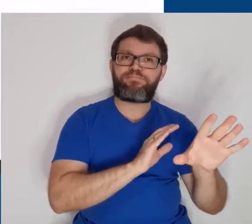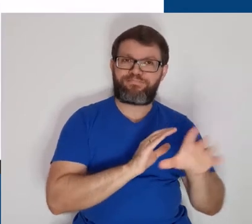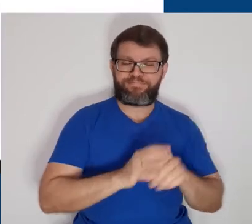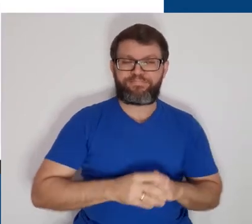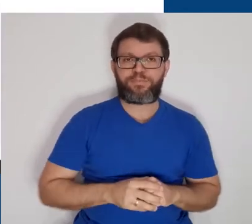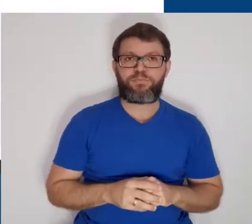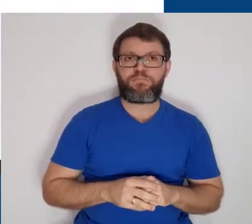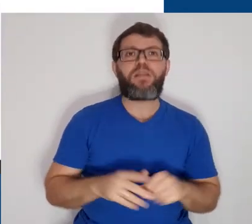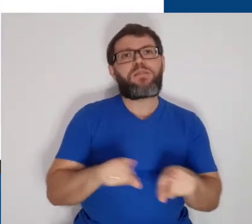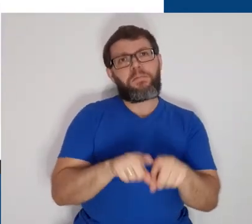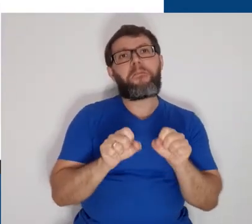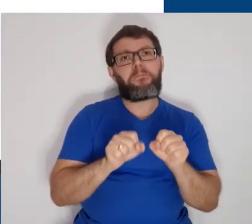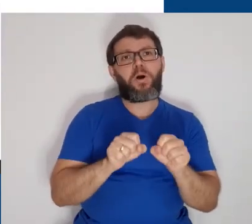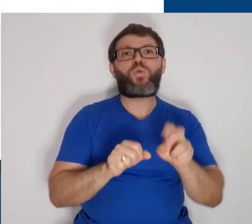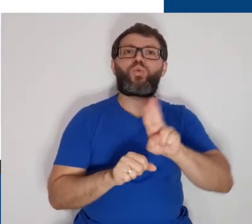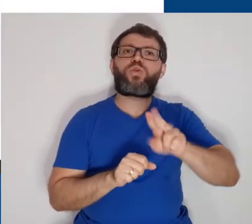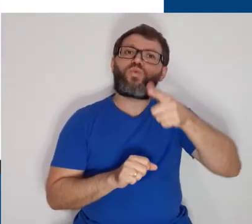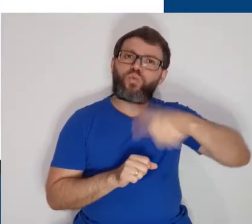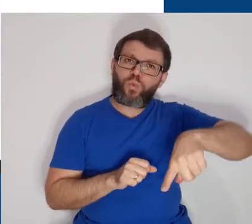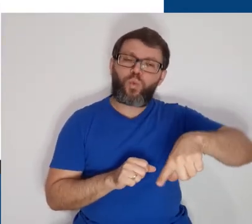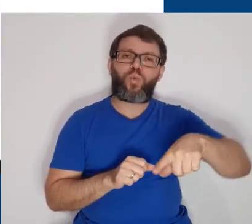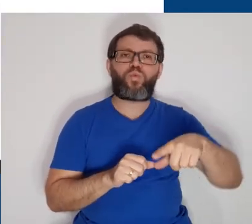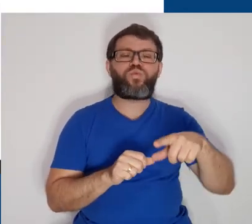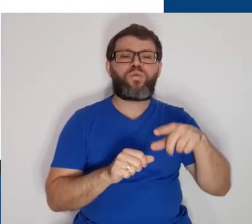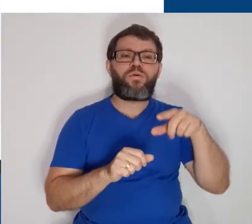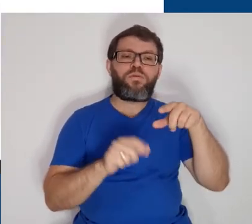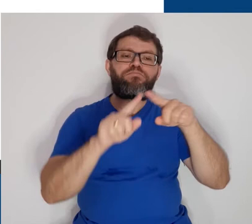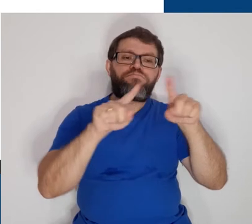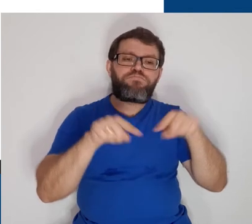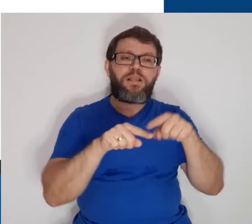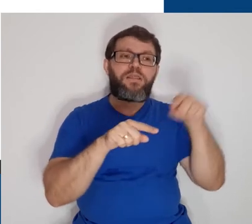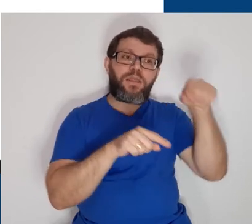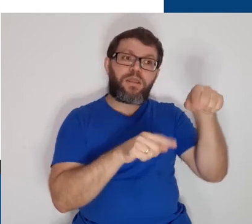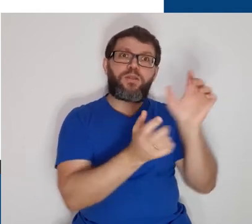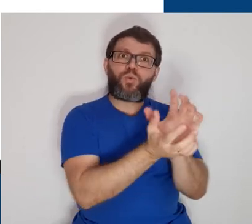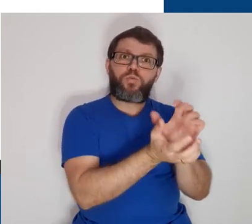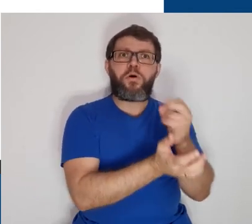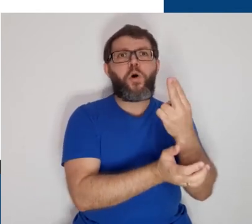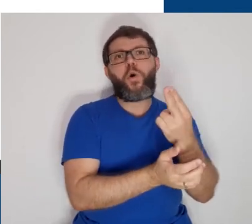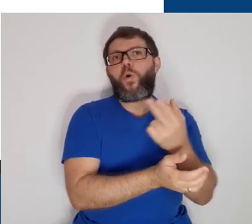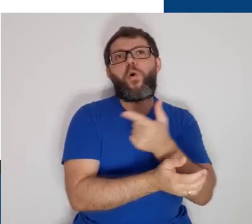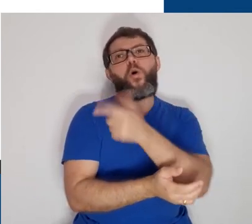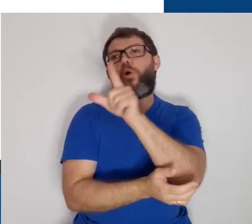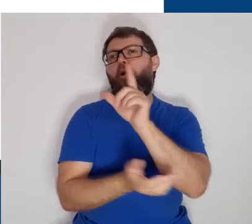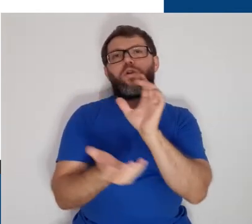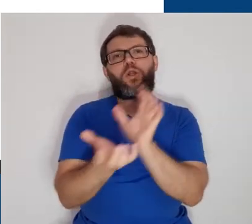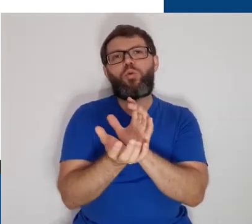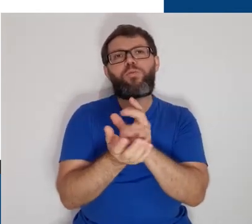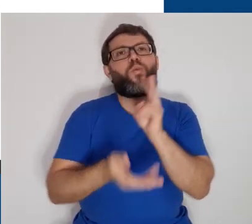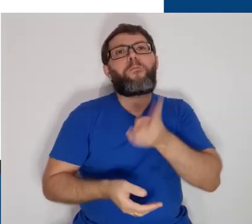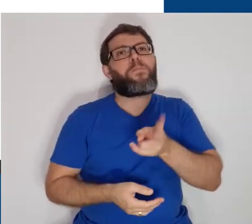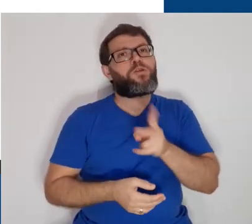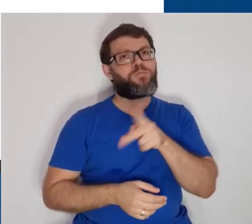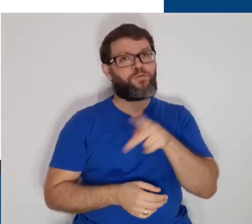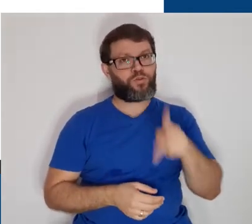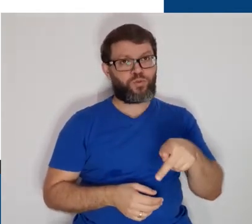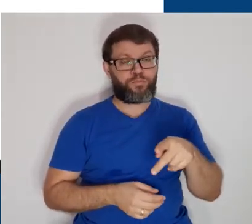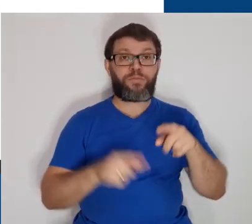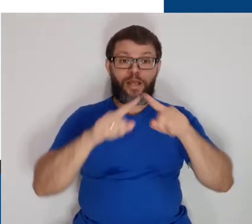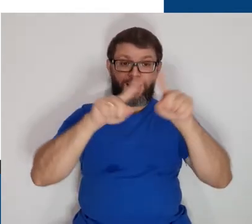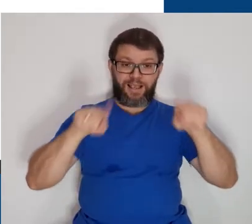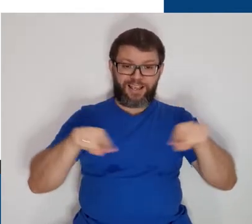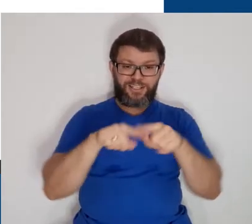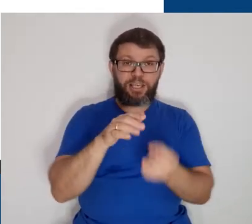Também podemos reutilizar uma postagem que está nessa turma ou em qualquer outra turma do mesmo professor. Na mesma caixa em que